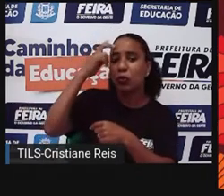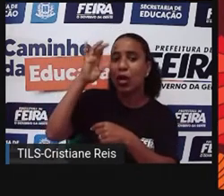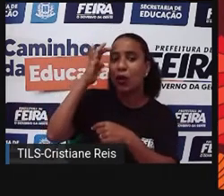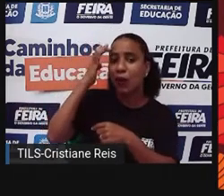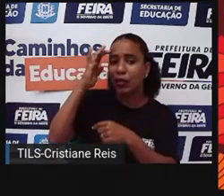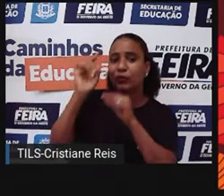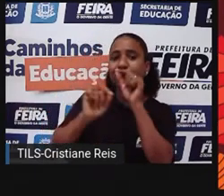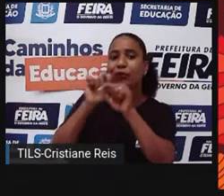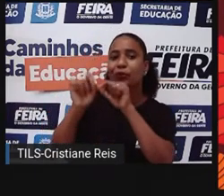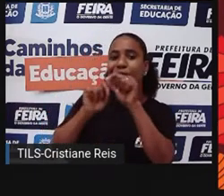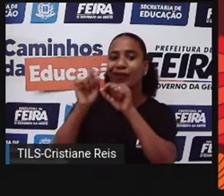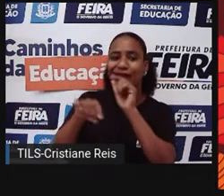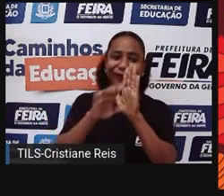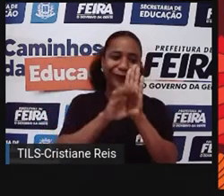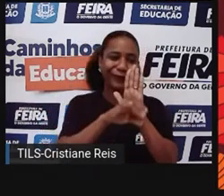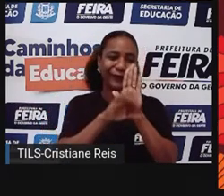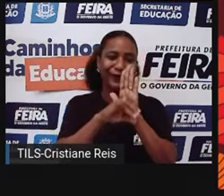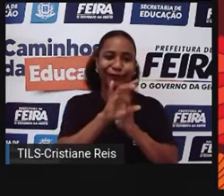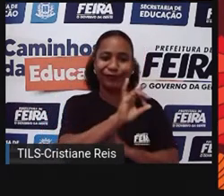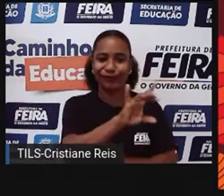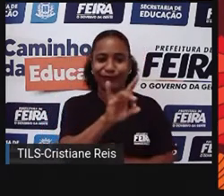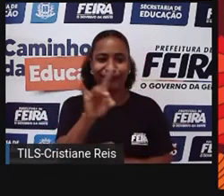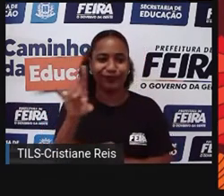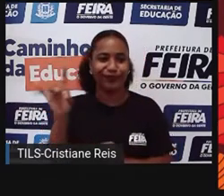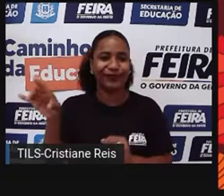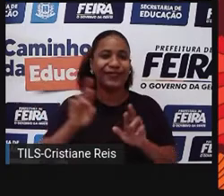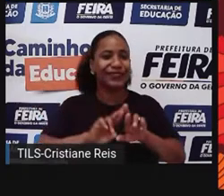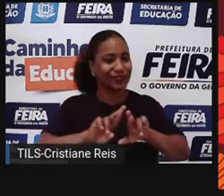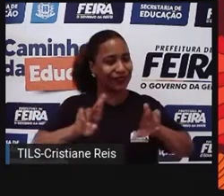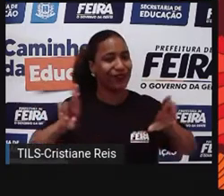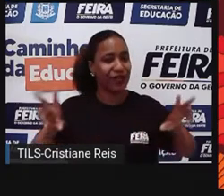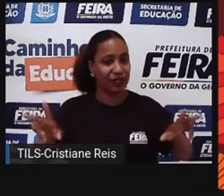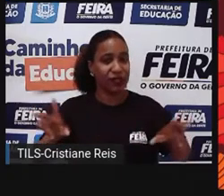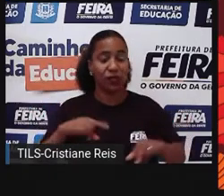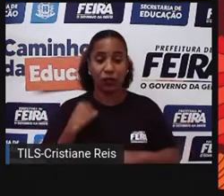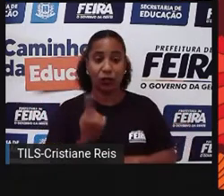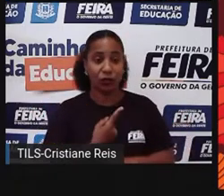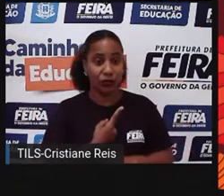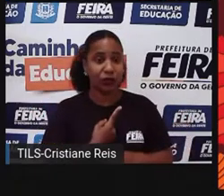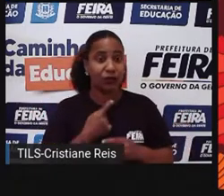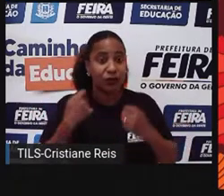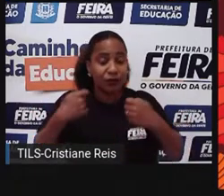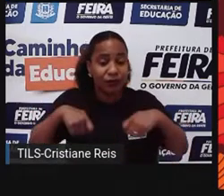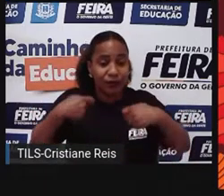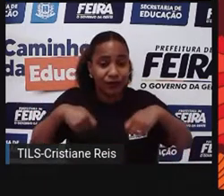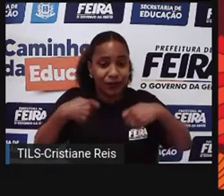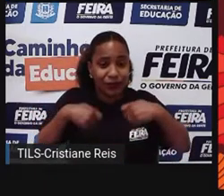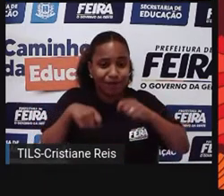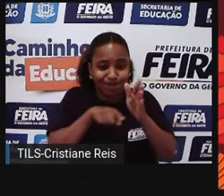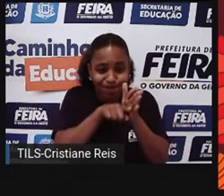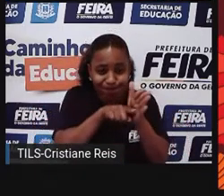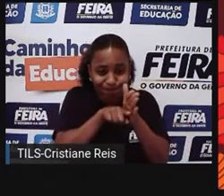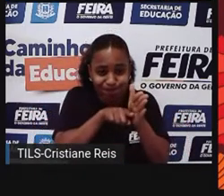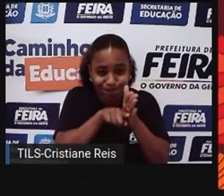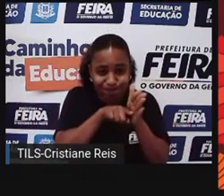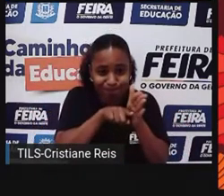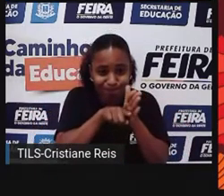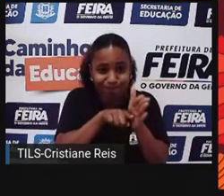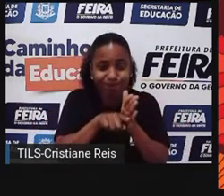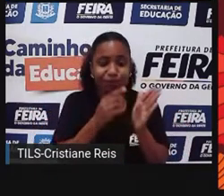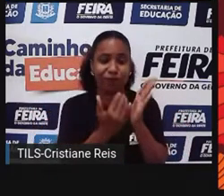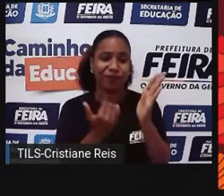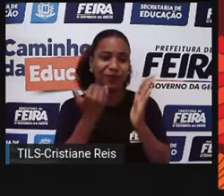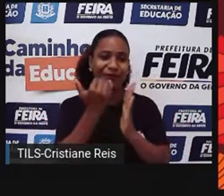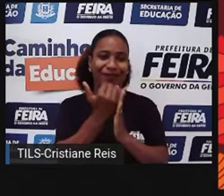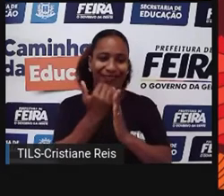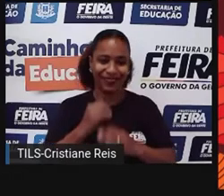um conceito. E a gente vai buscando um conceito mais completo do que é cultura. Então, eu trago do latim, porque o latim,